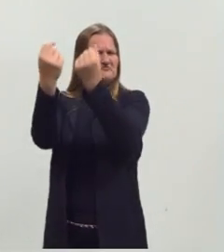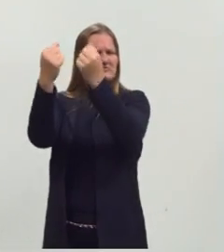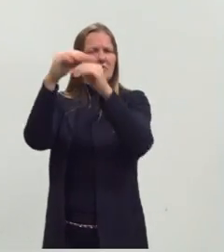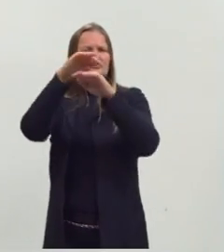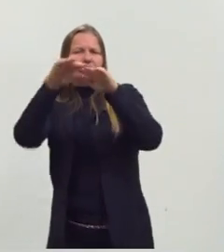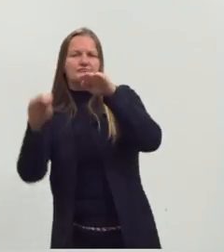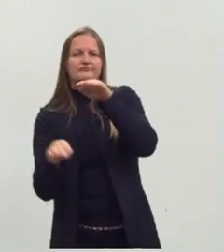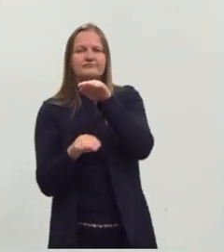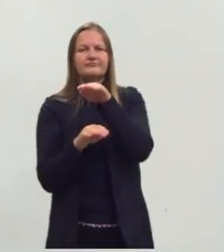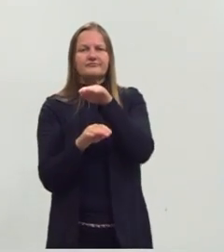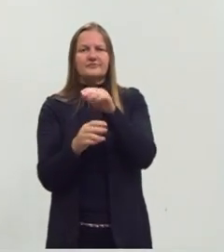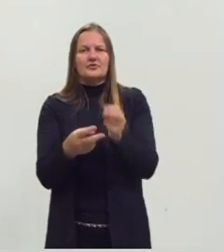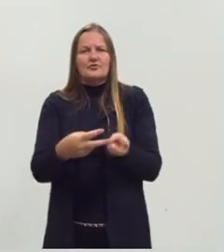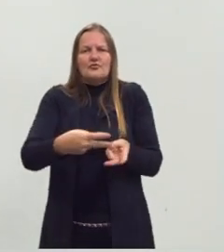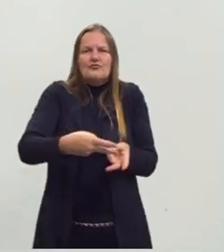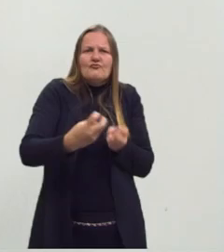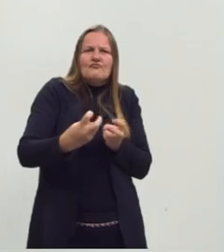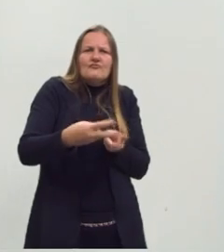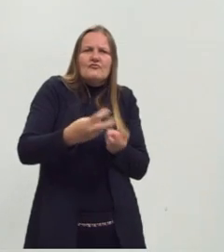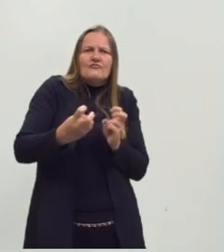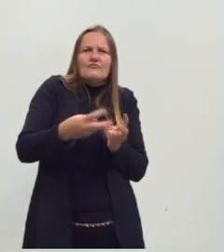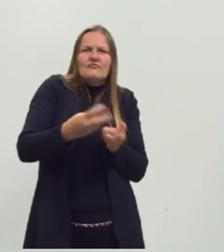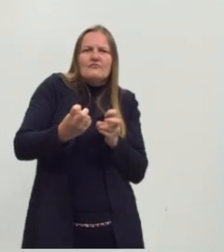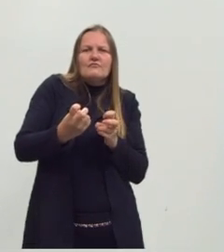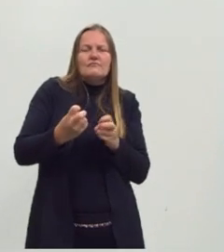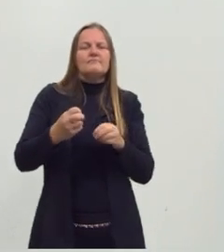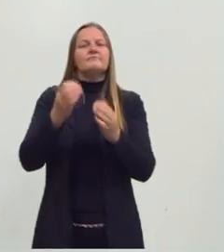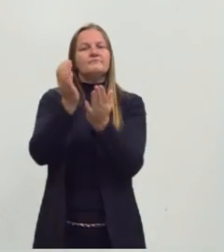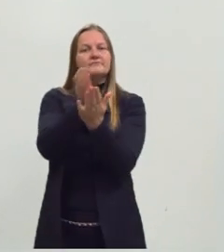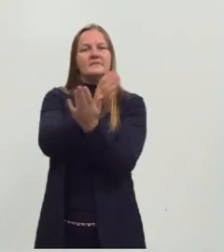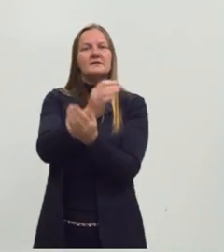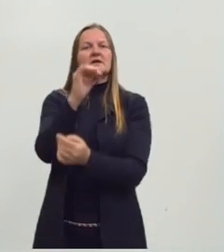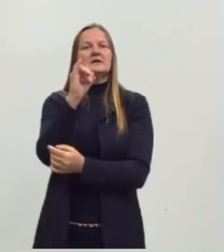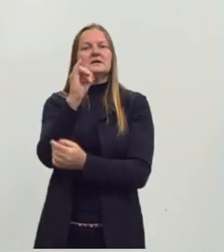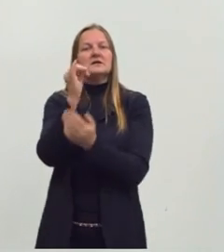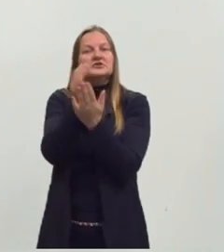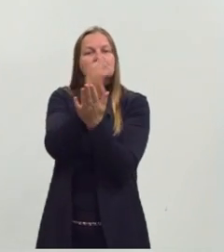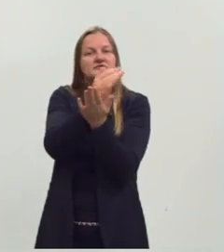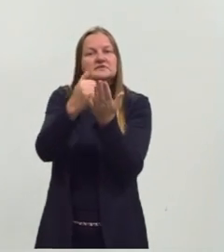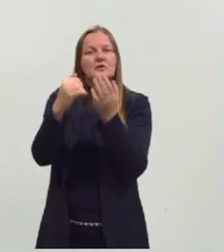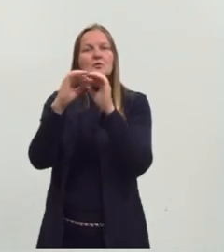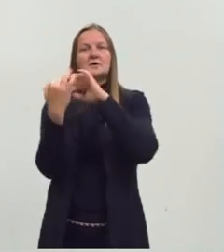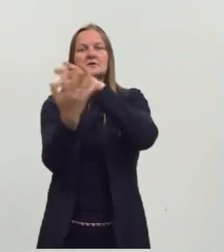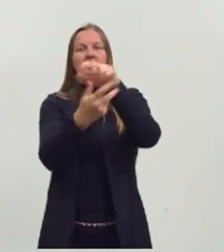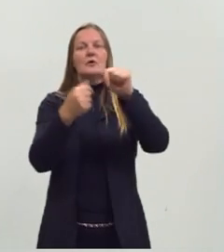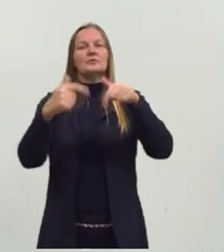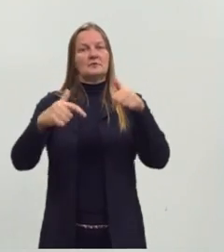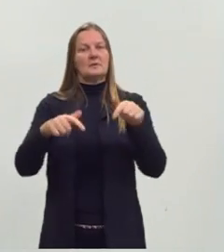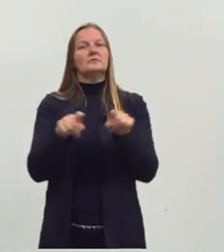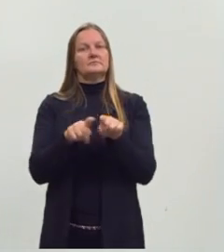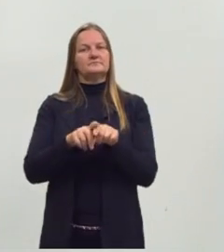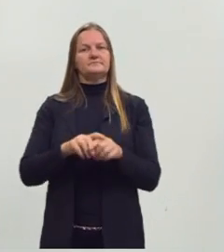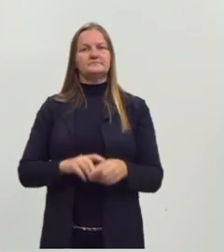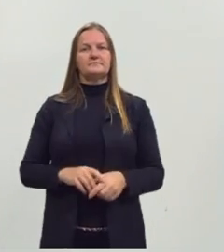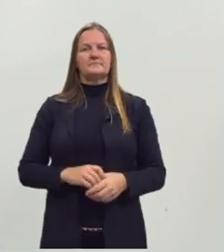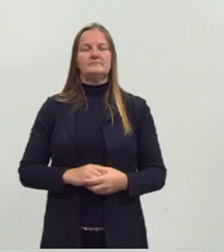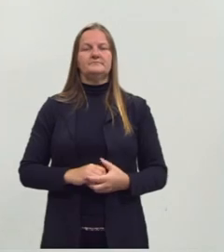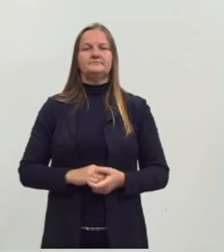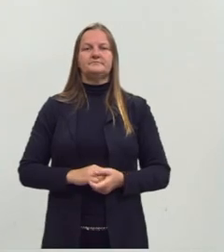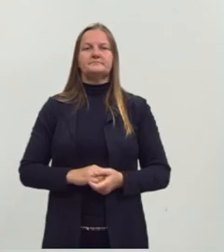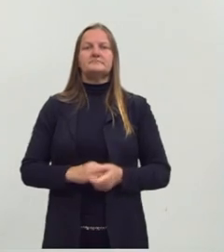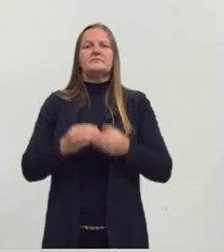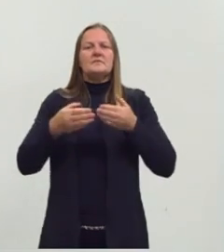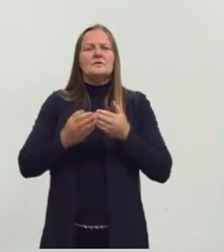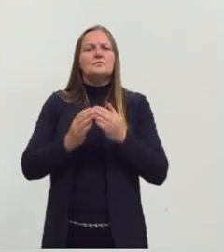são explorados. Essa vai ser a divisão internacional do trabalho. Em grande parte, isso começa com as